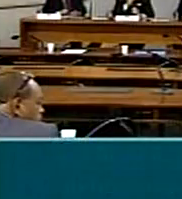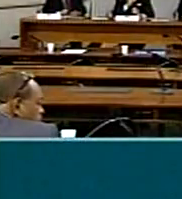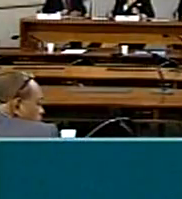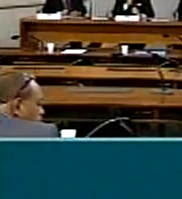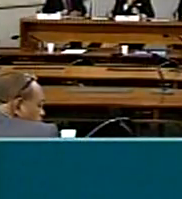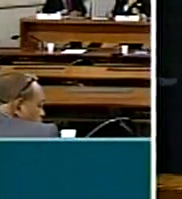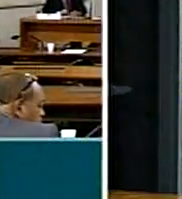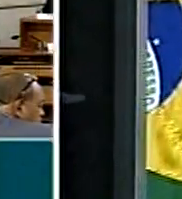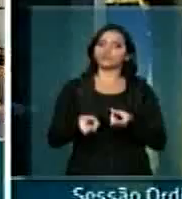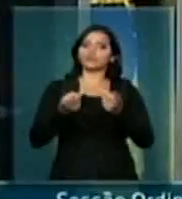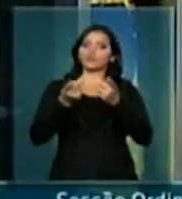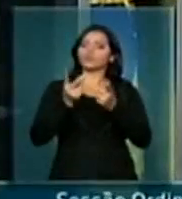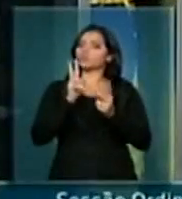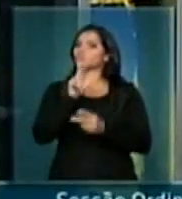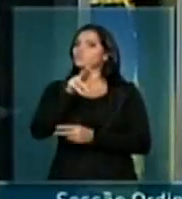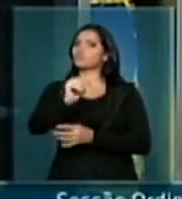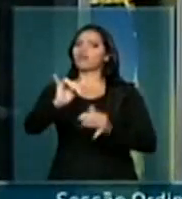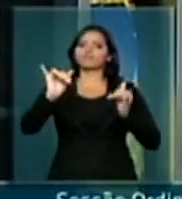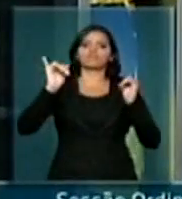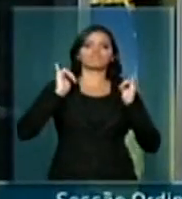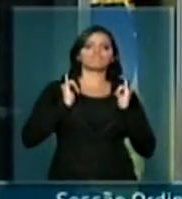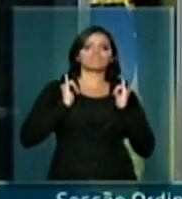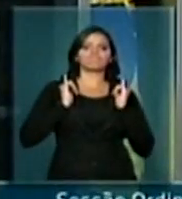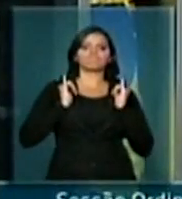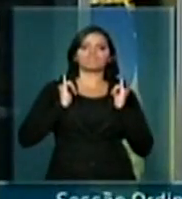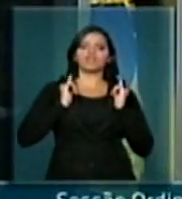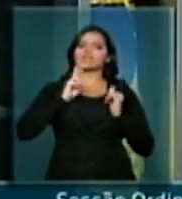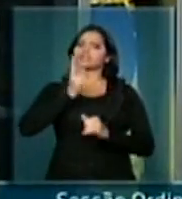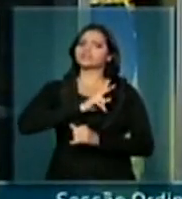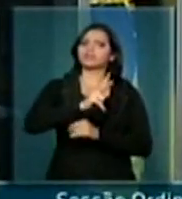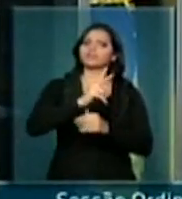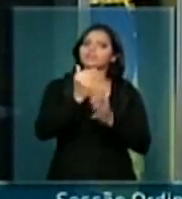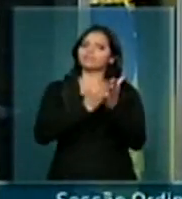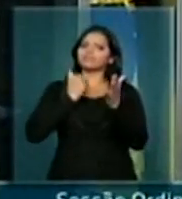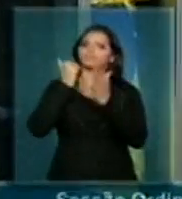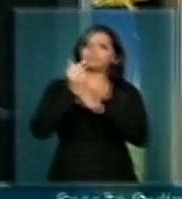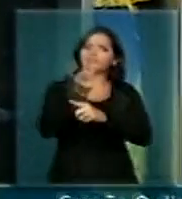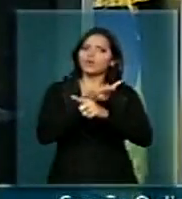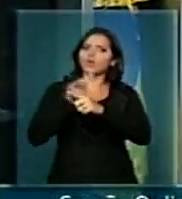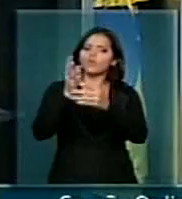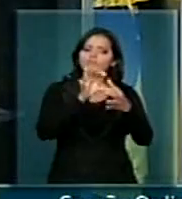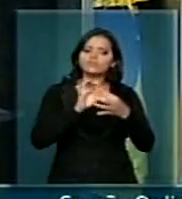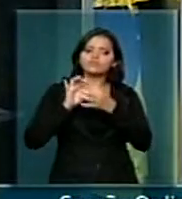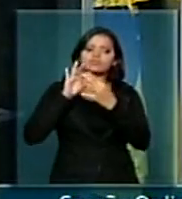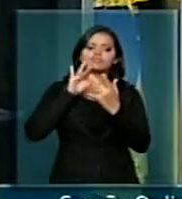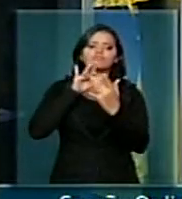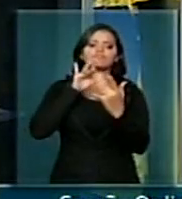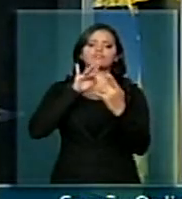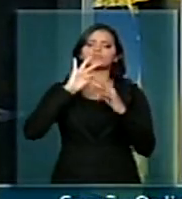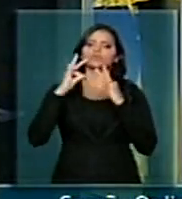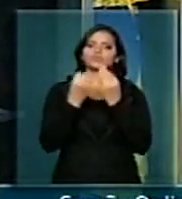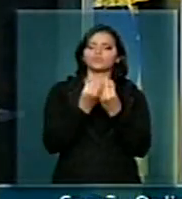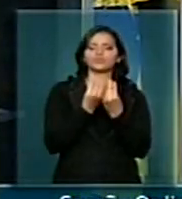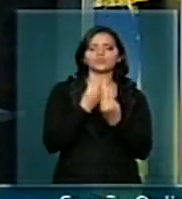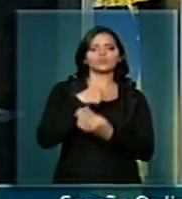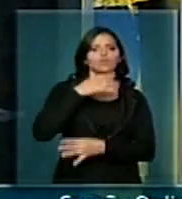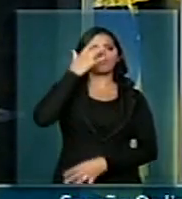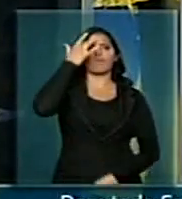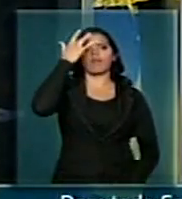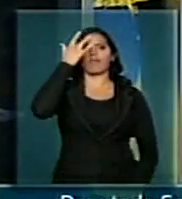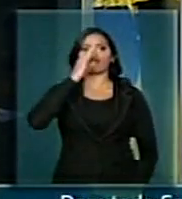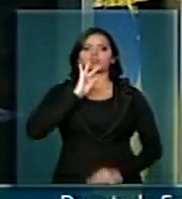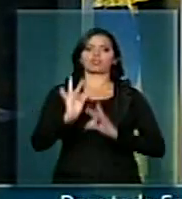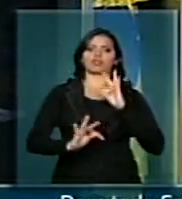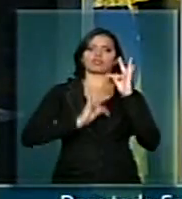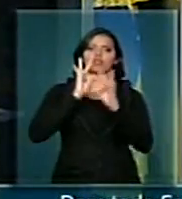setor que nunca cruza os braços, que está sempre buscando sintonia com a atualidade, com a realidade